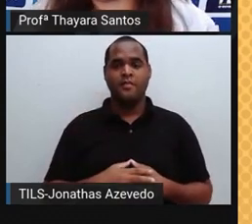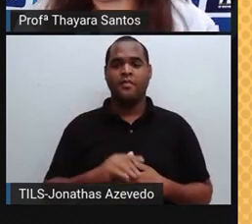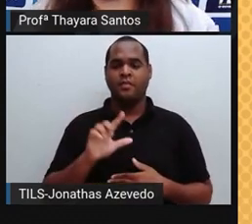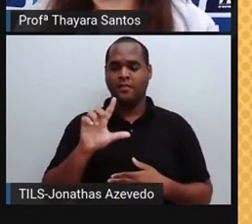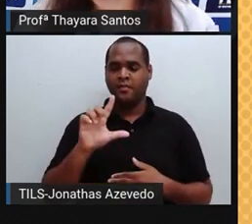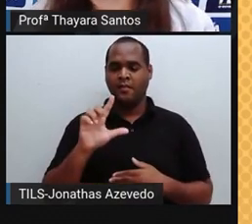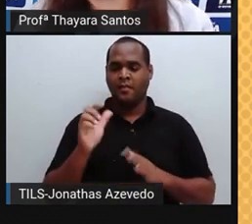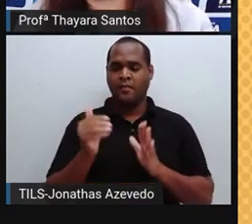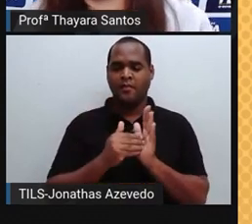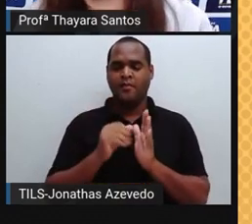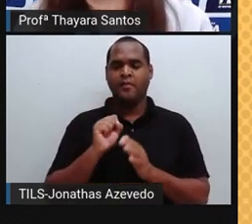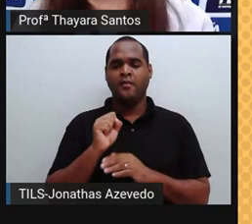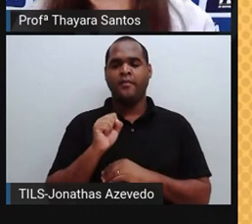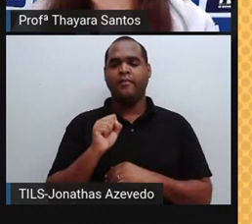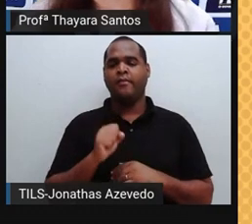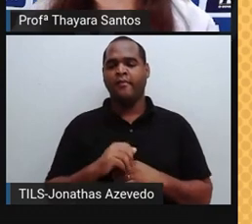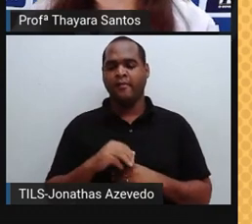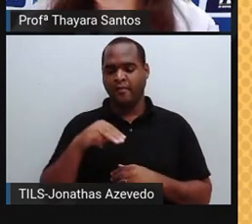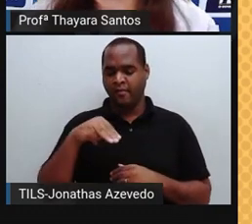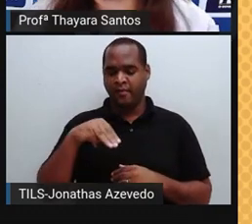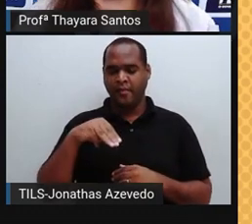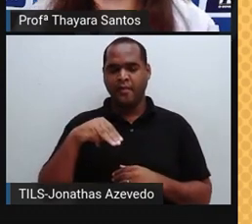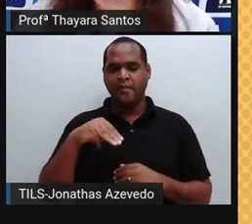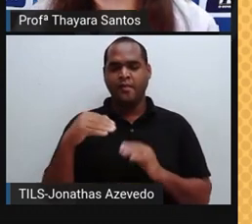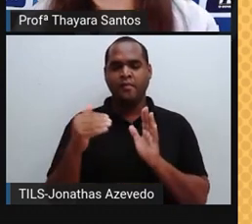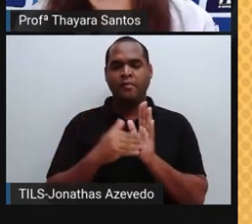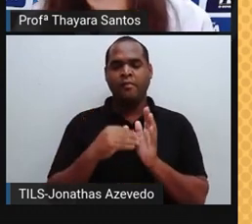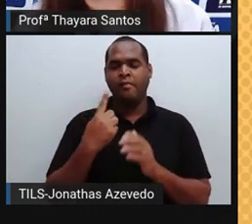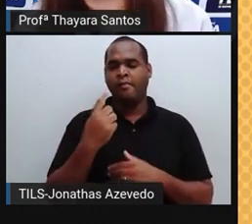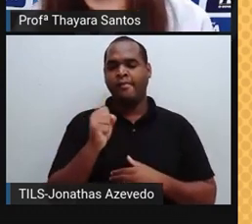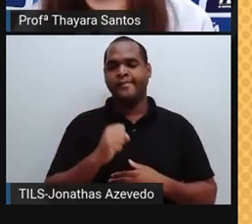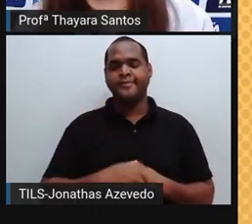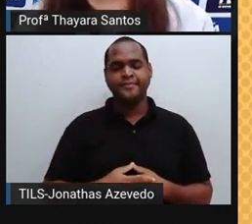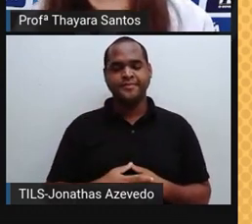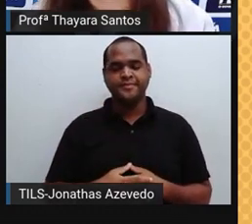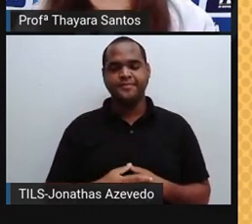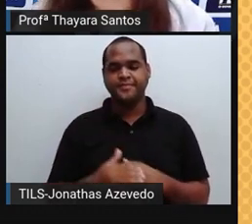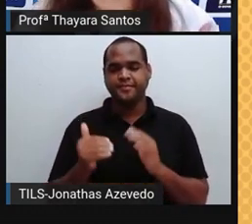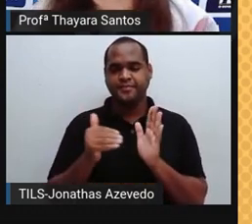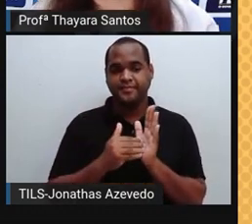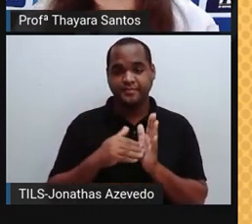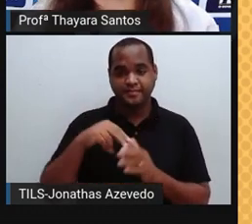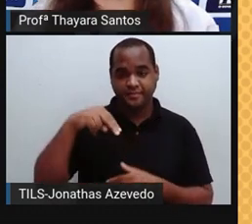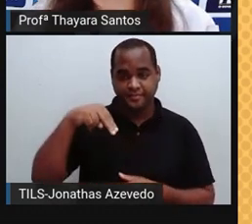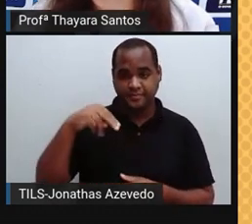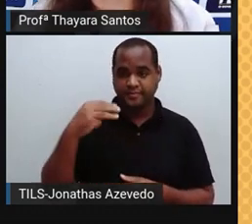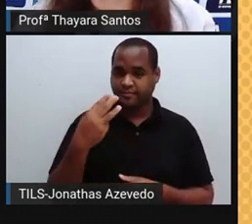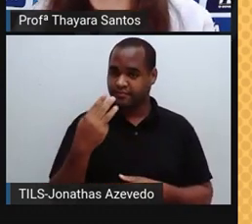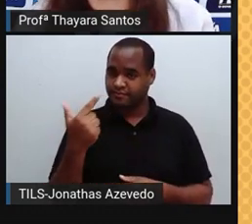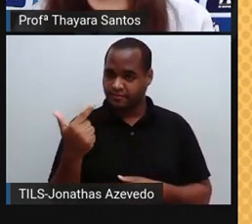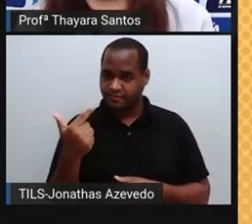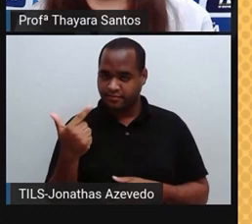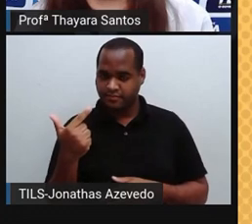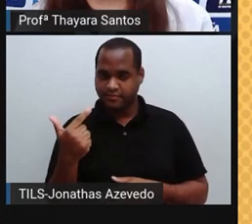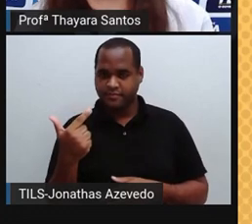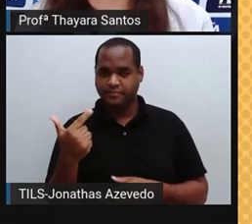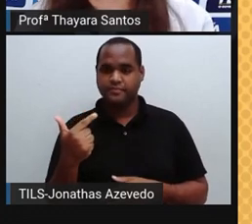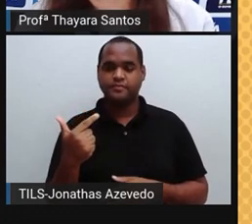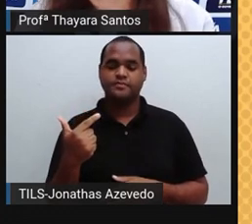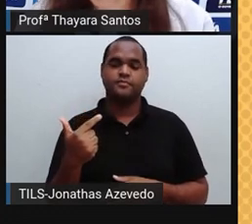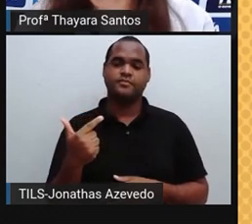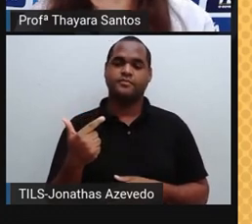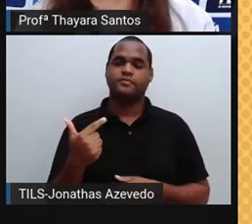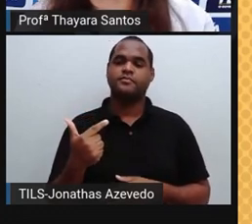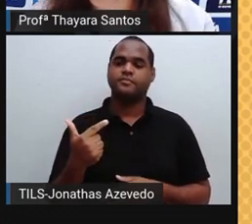camada L até oito, a camada N até dezoito, a camada N cabe em trinta e dois elétrons.